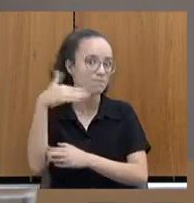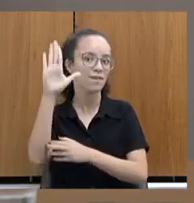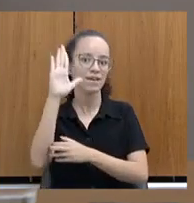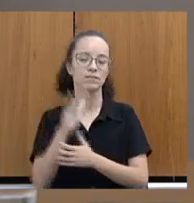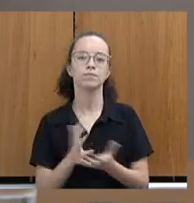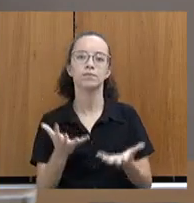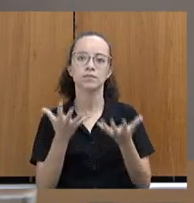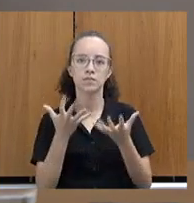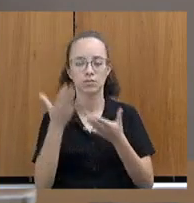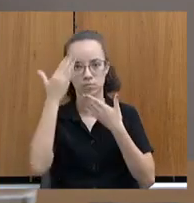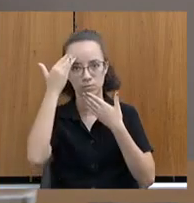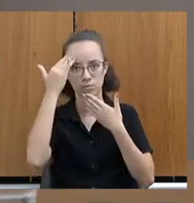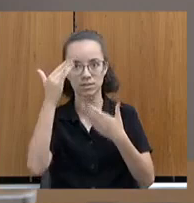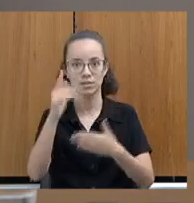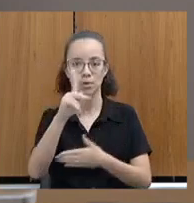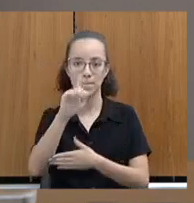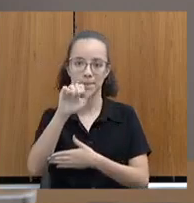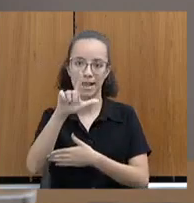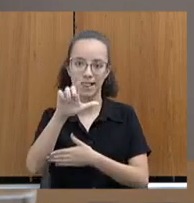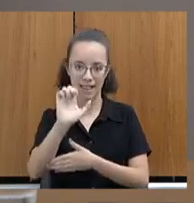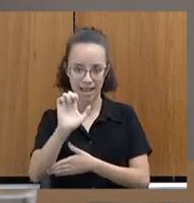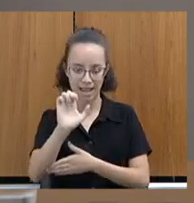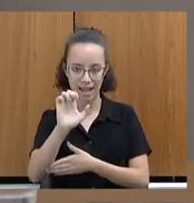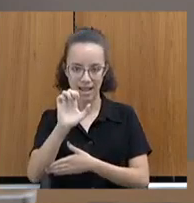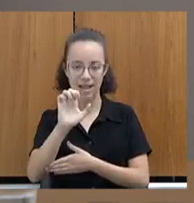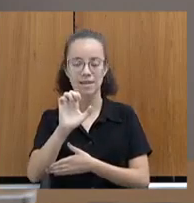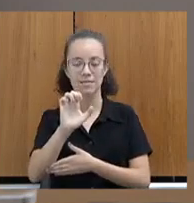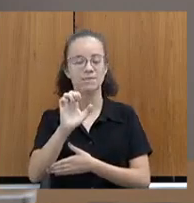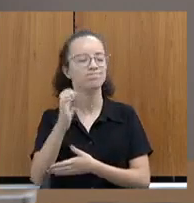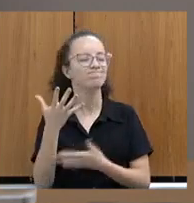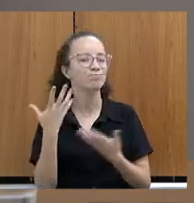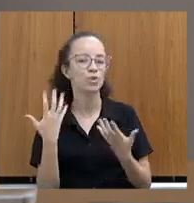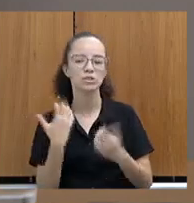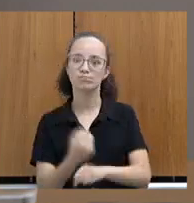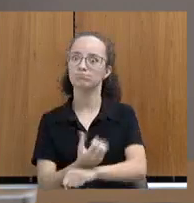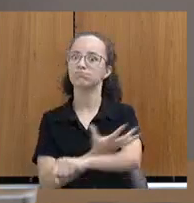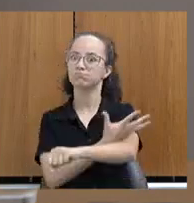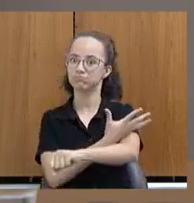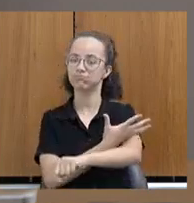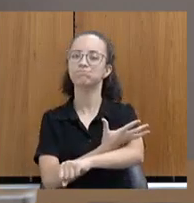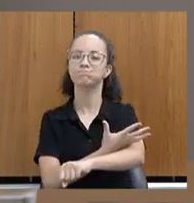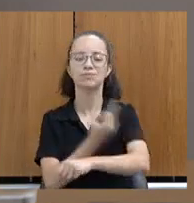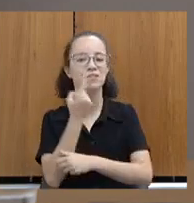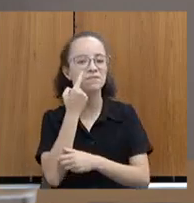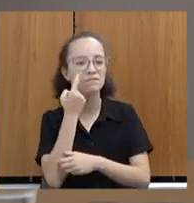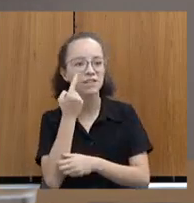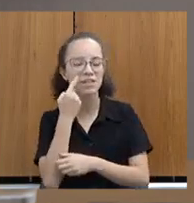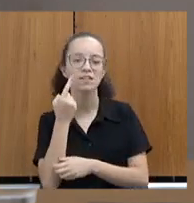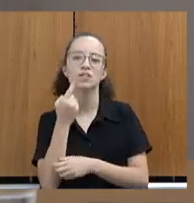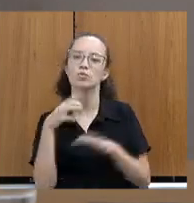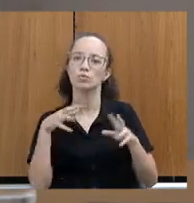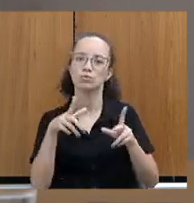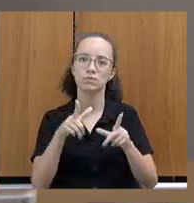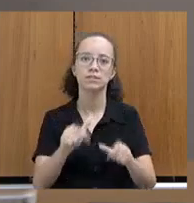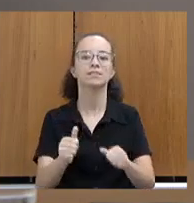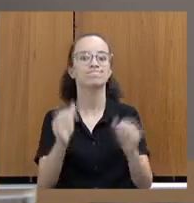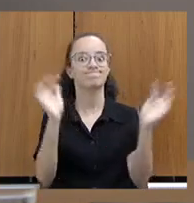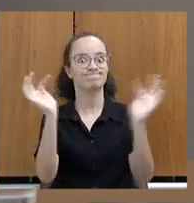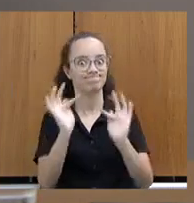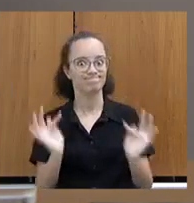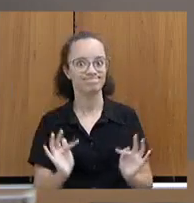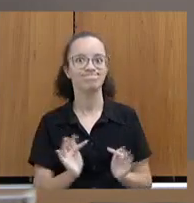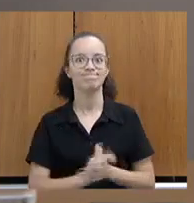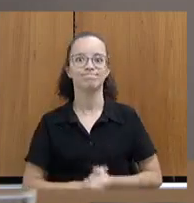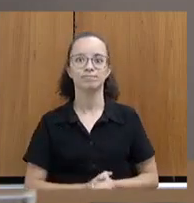aí eu queria até agradecer ao Pelé, porque foi muito emocionante ver todas aquelas pessoas felizes